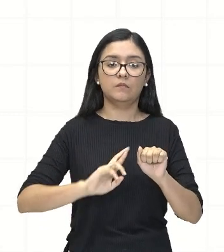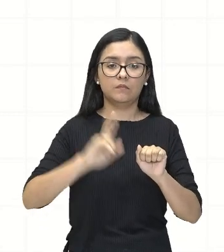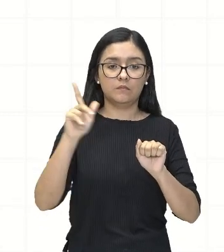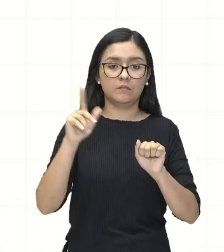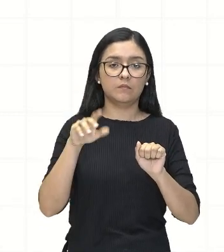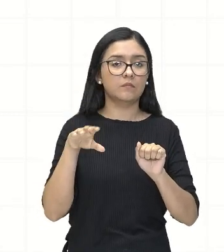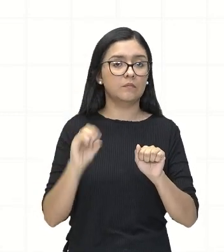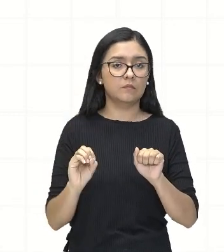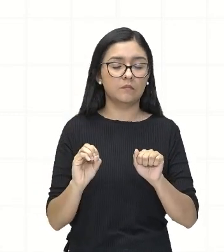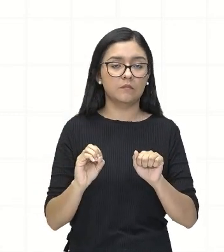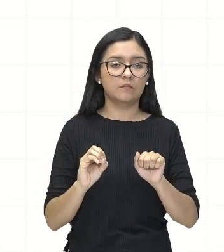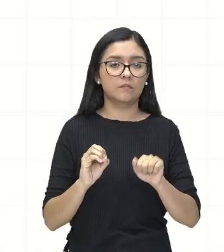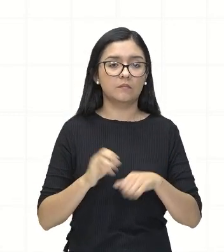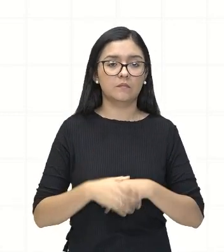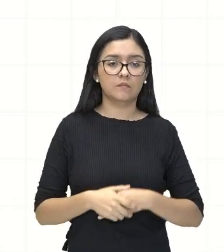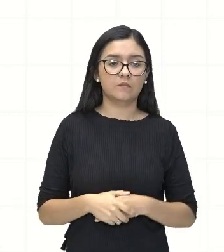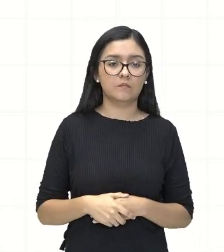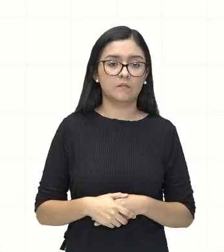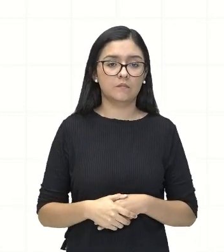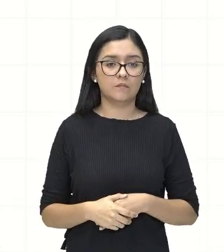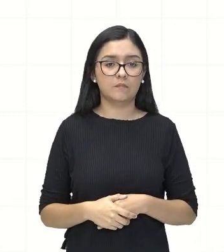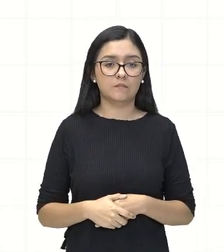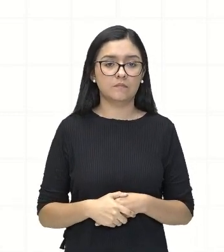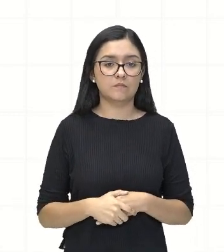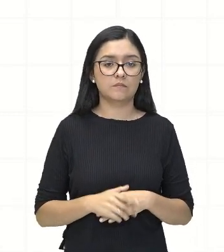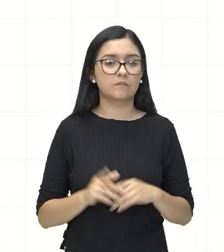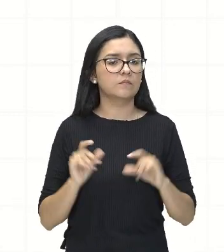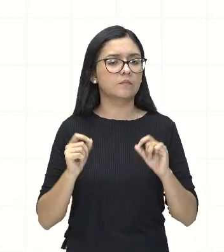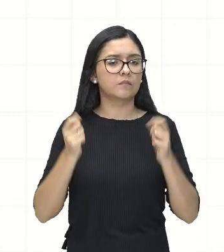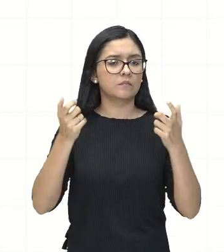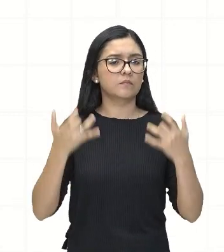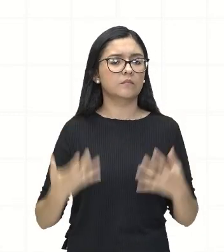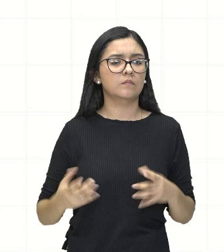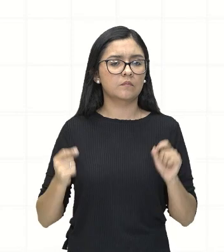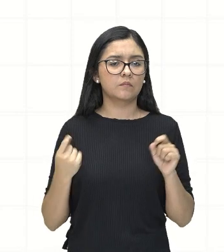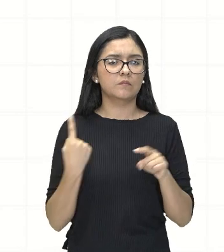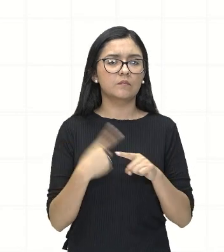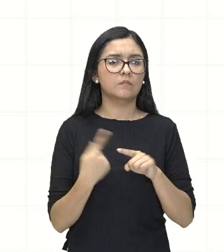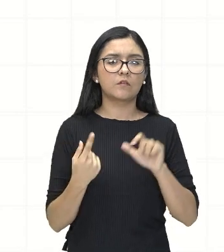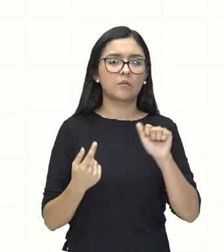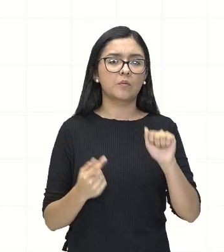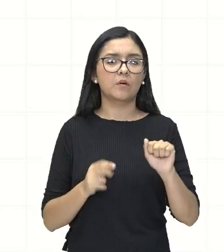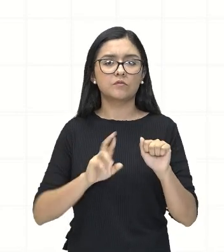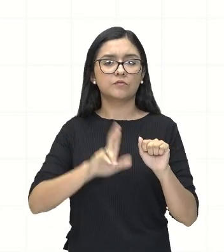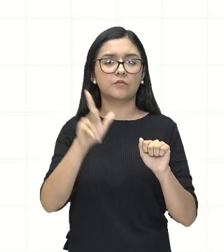zero. Tá? Por que que tá dizendo que o A é diferente de zero?